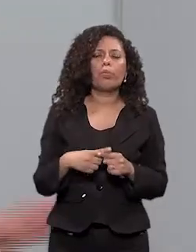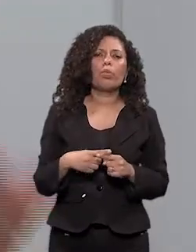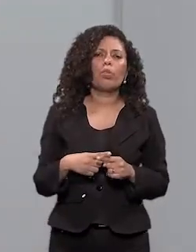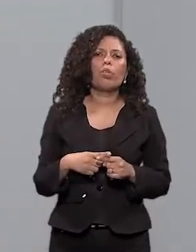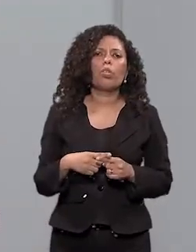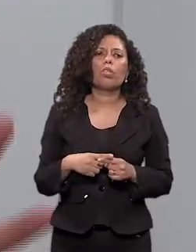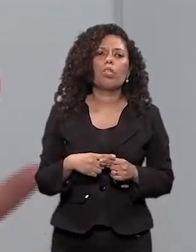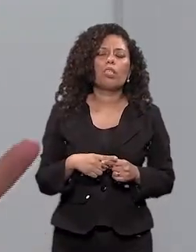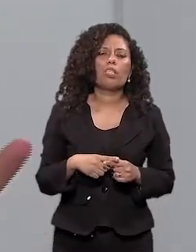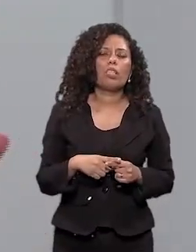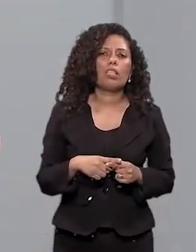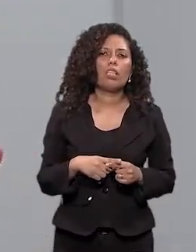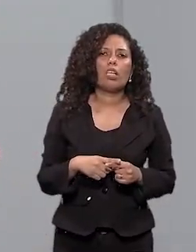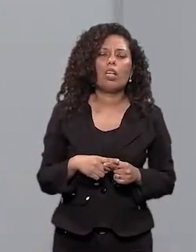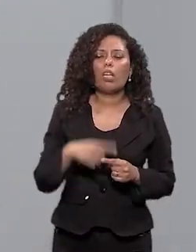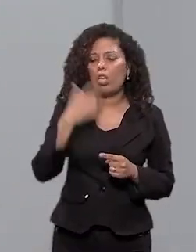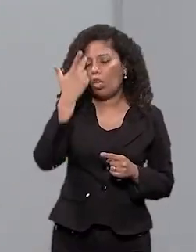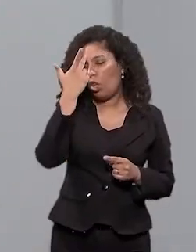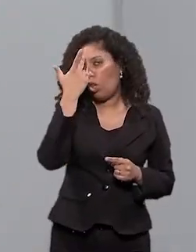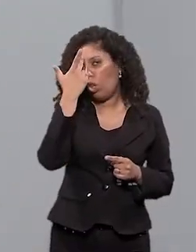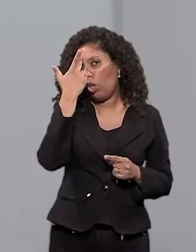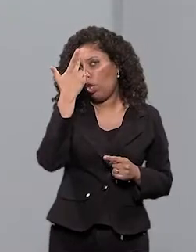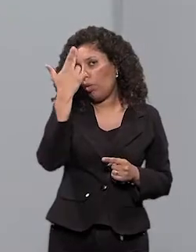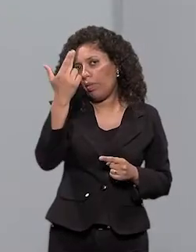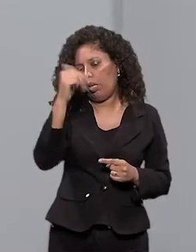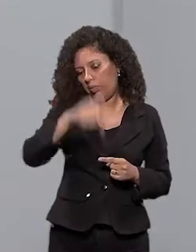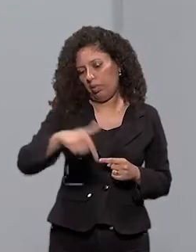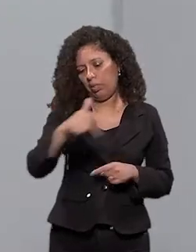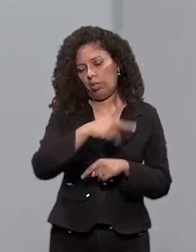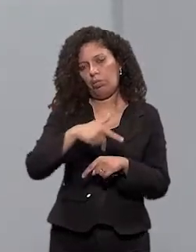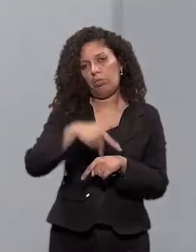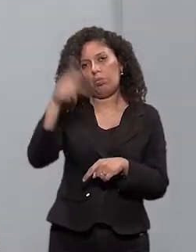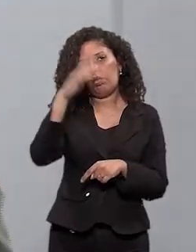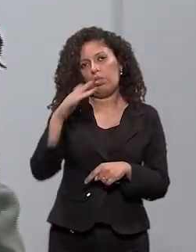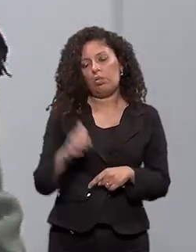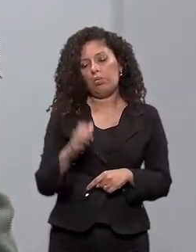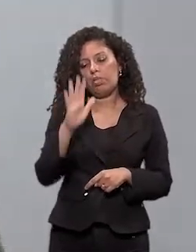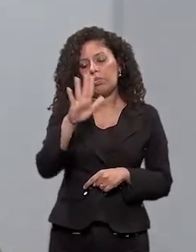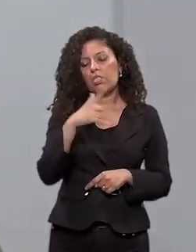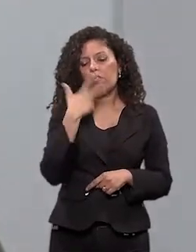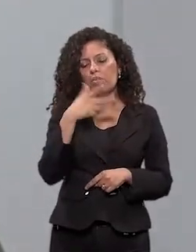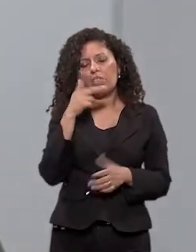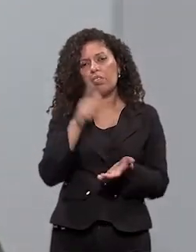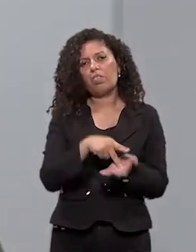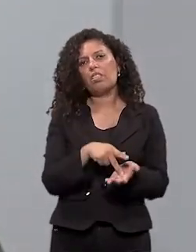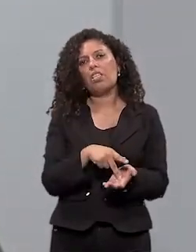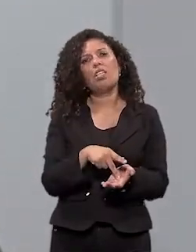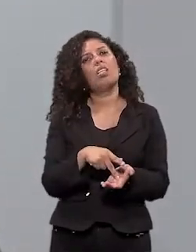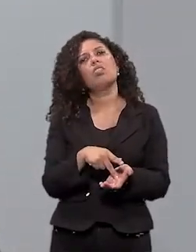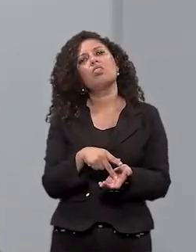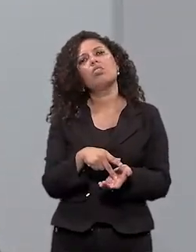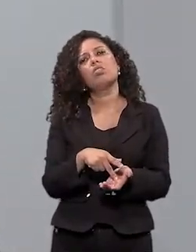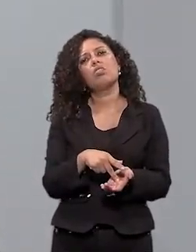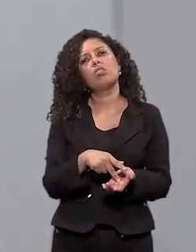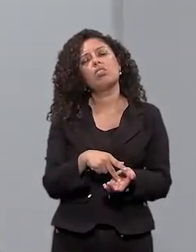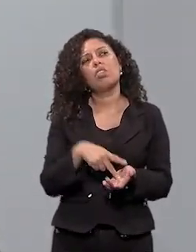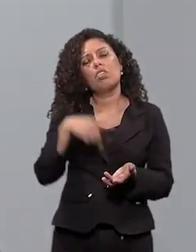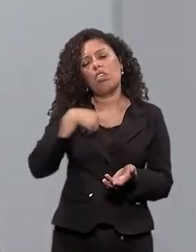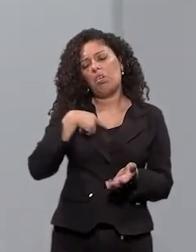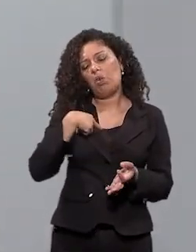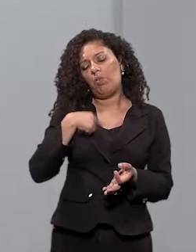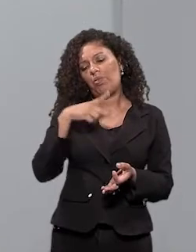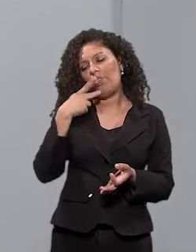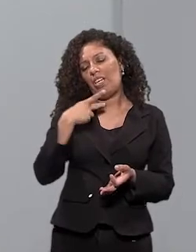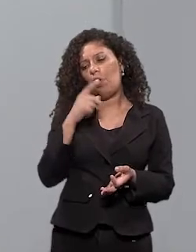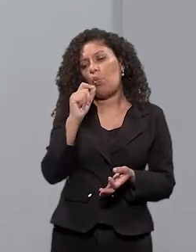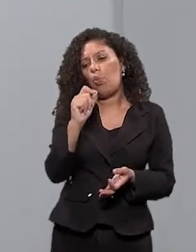ritmo que já tá Meio que no inconsciente, né? Mas assim, eu vou ser bem honesta pra você Eu não tenho uma fórmula, não